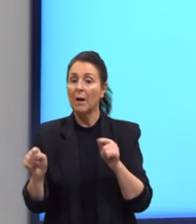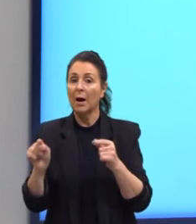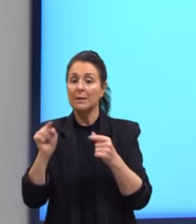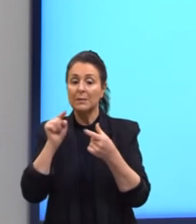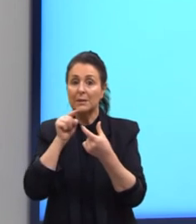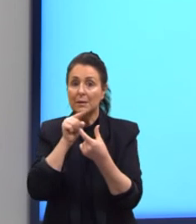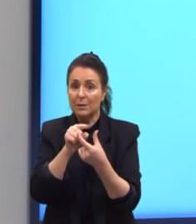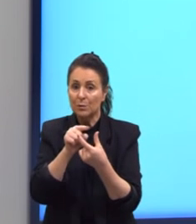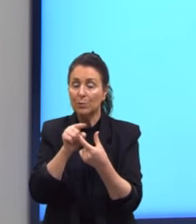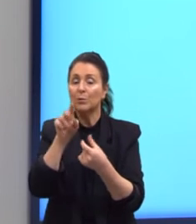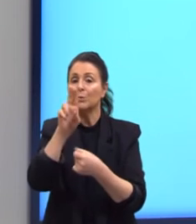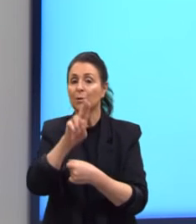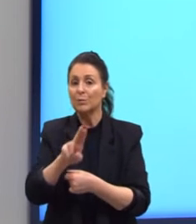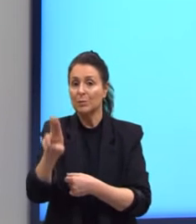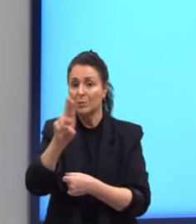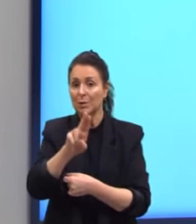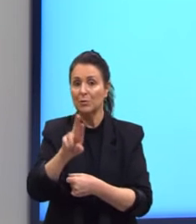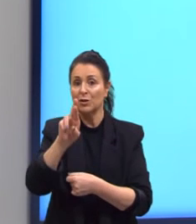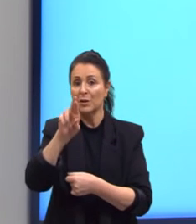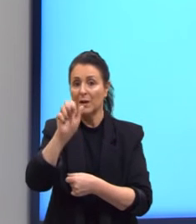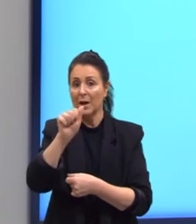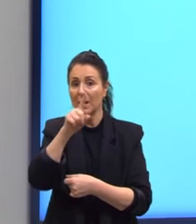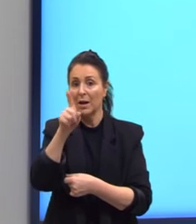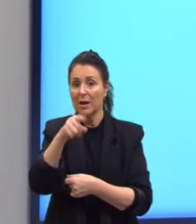chamamos de razão de uma PA.